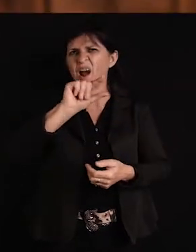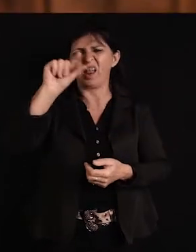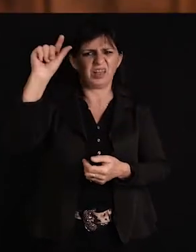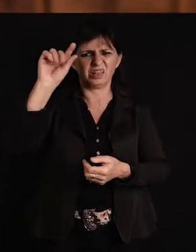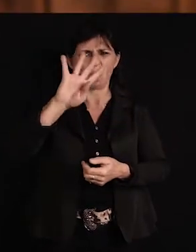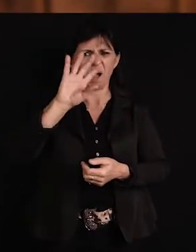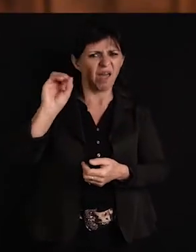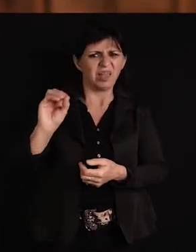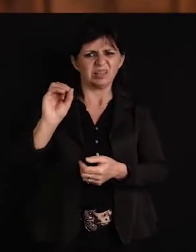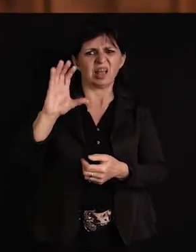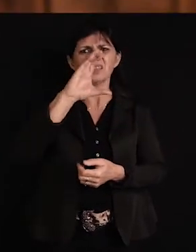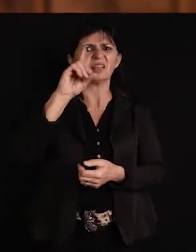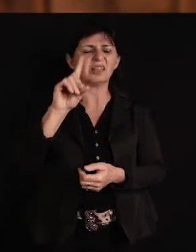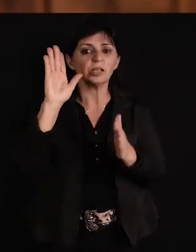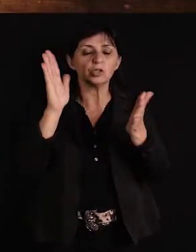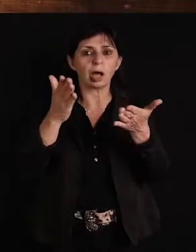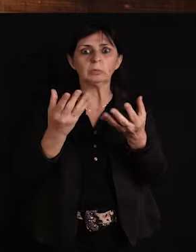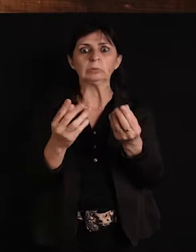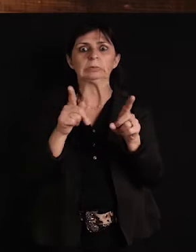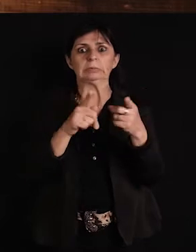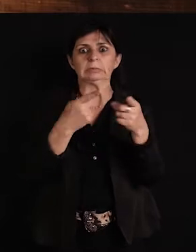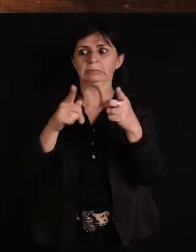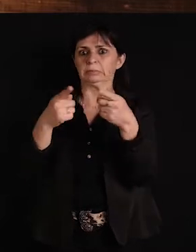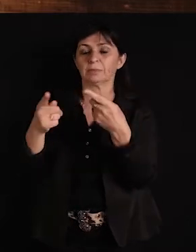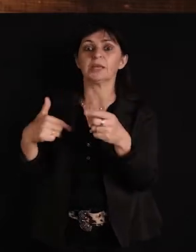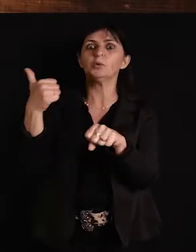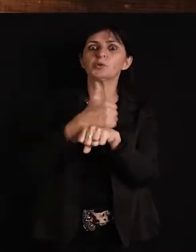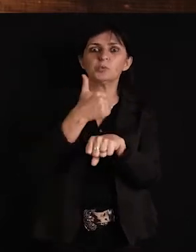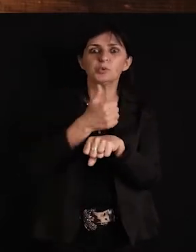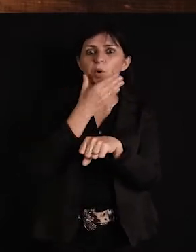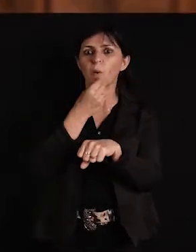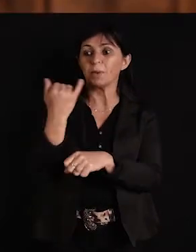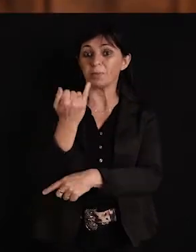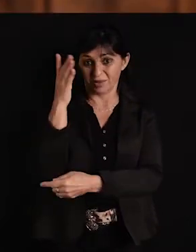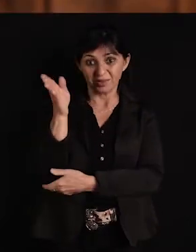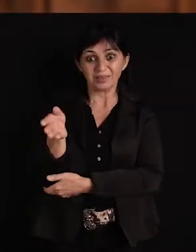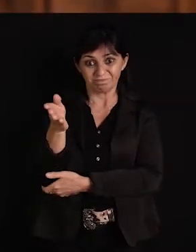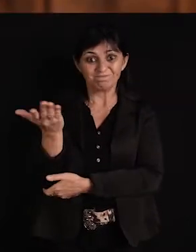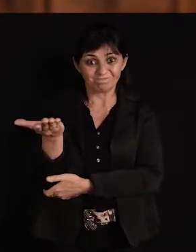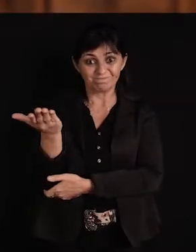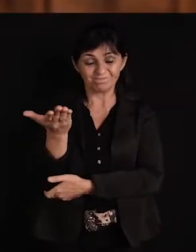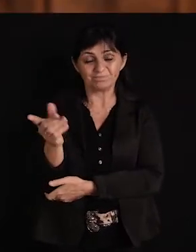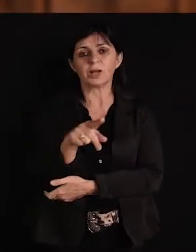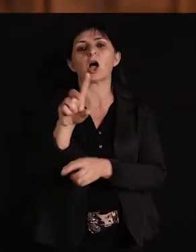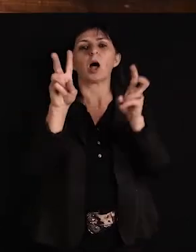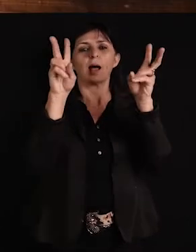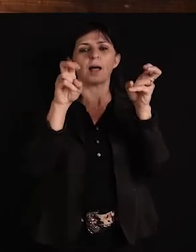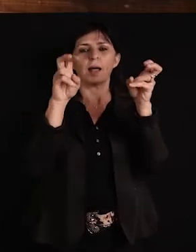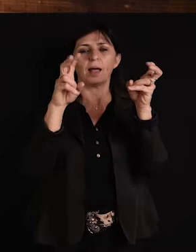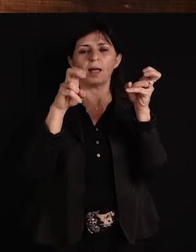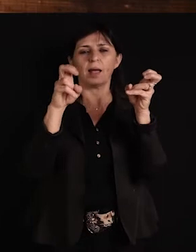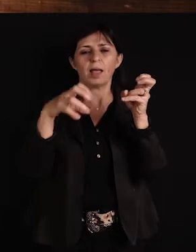e no Império das Estâncias, eu acho que é um, retrata uma vida perfeita. O tema é lindo, no Império das Estâncias.